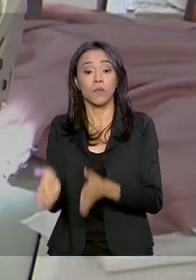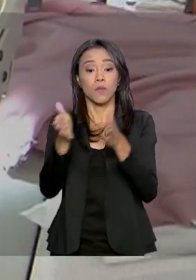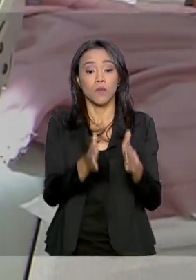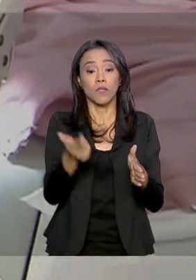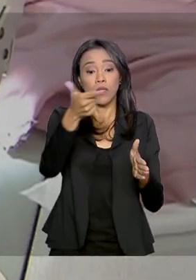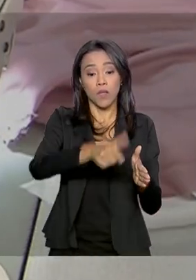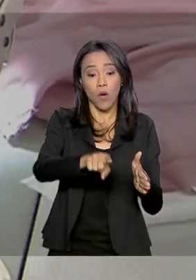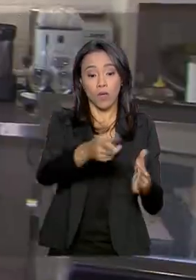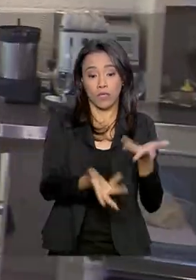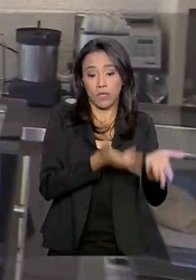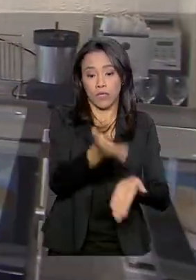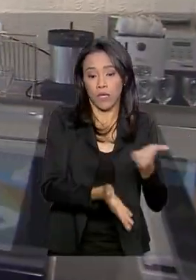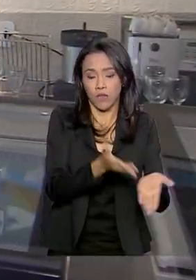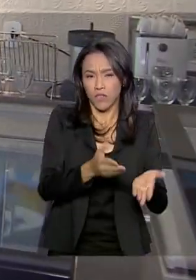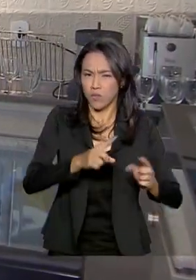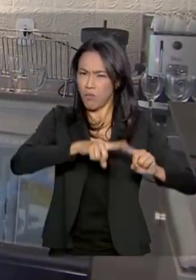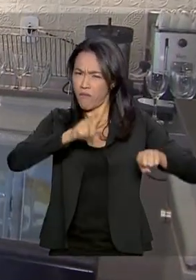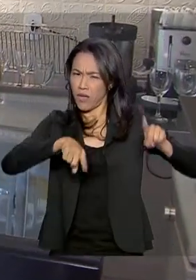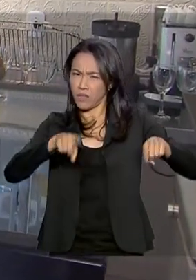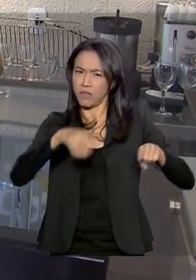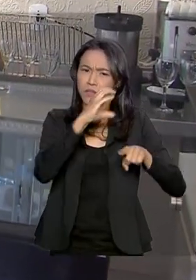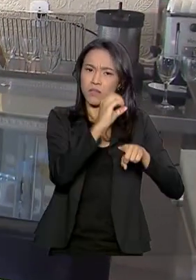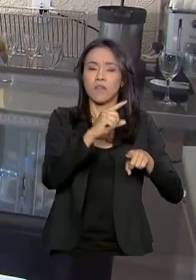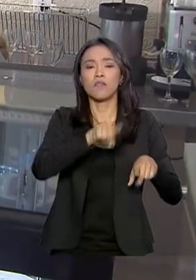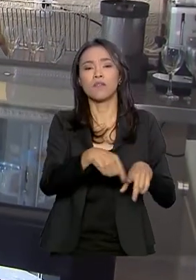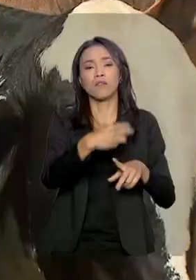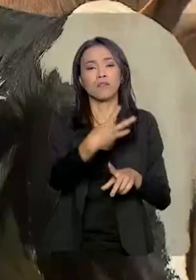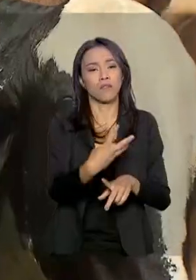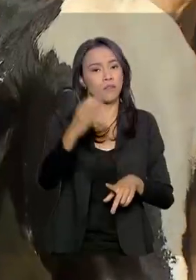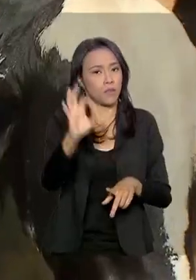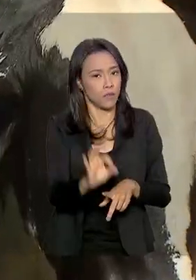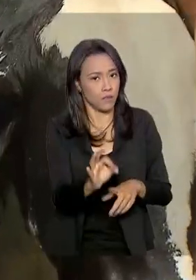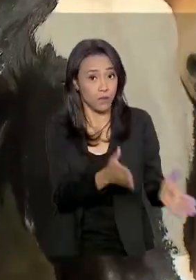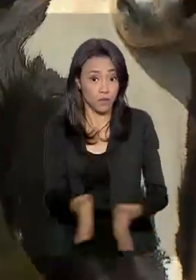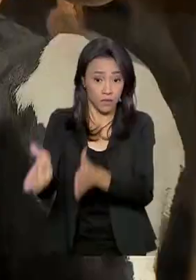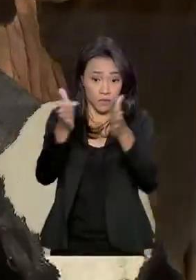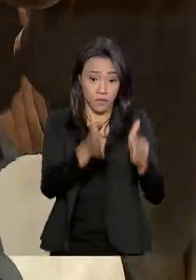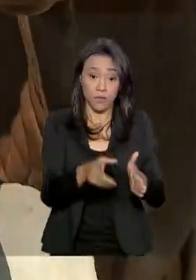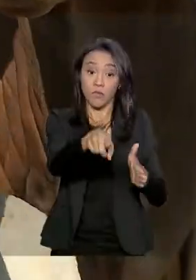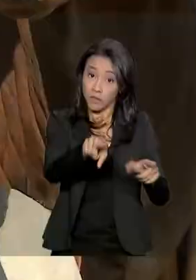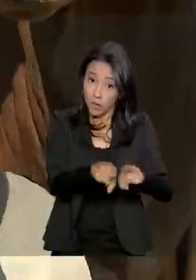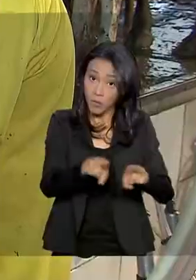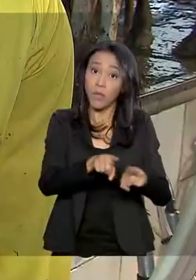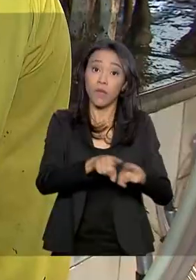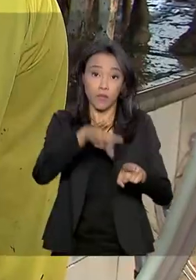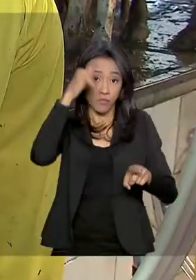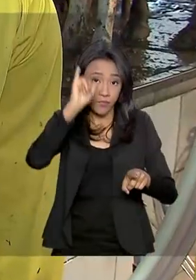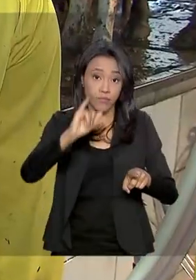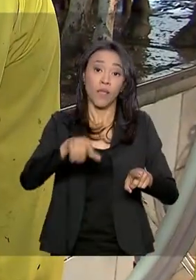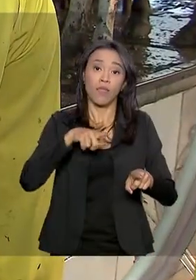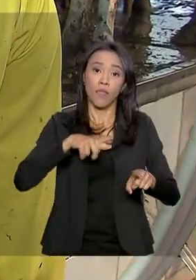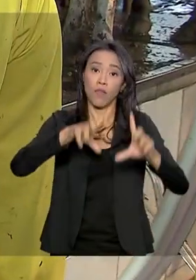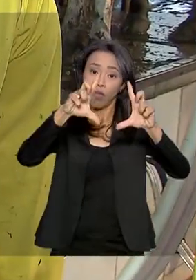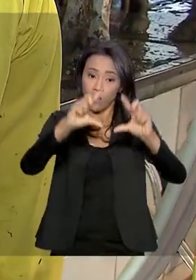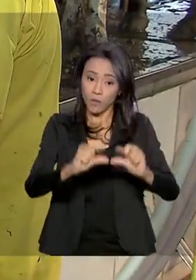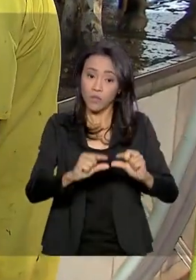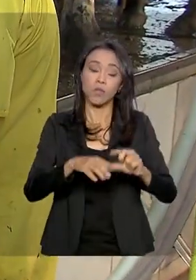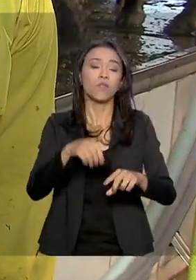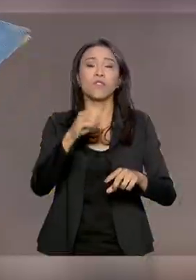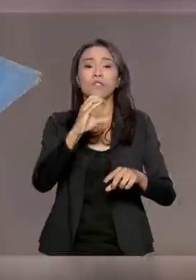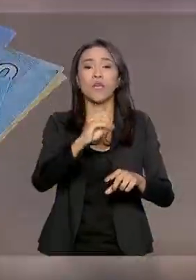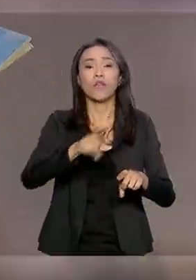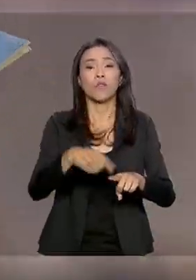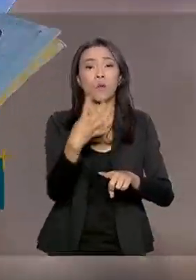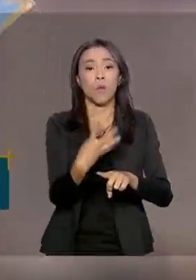serviços, com variação de 0,3%. A agropecuária teve queda de 0,4%.